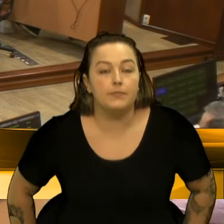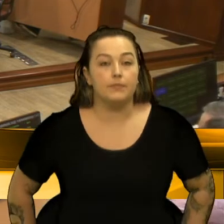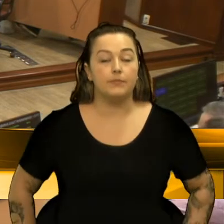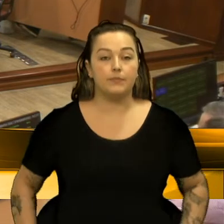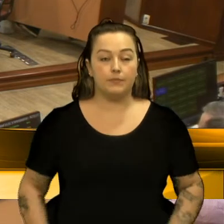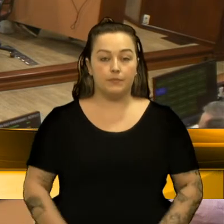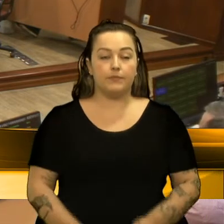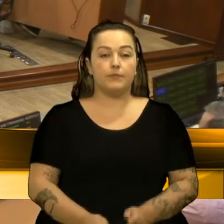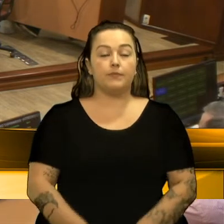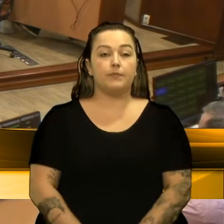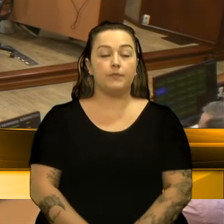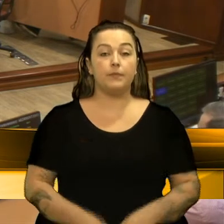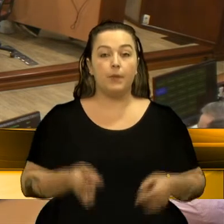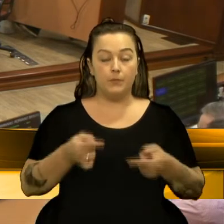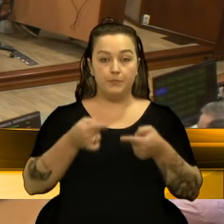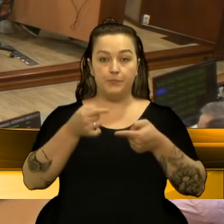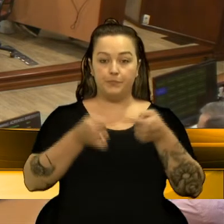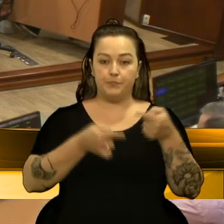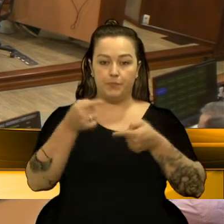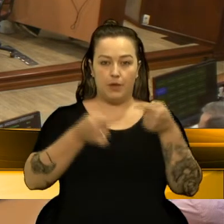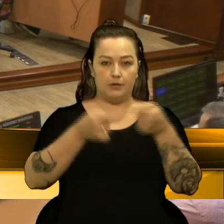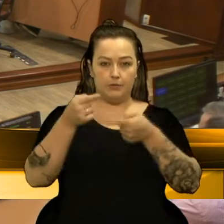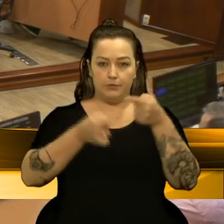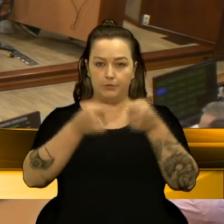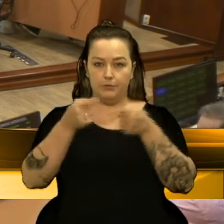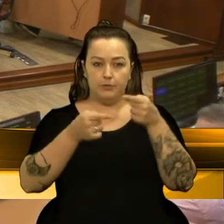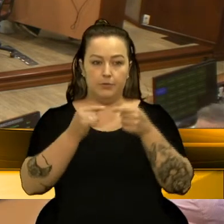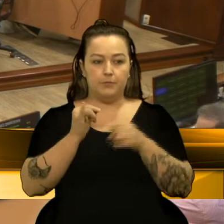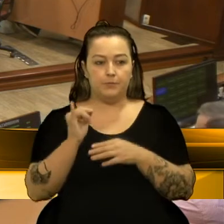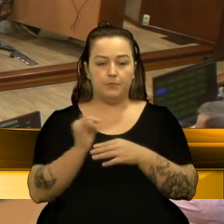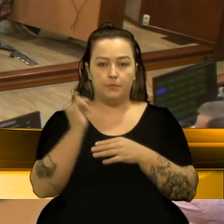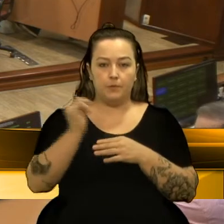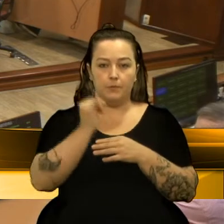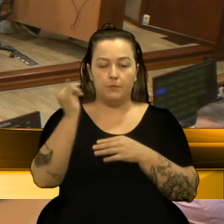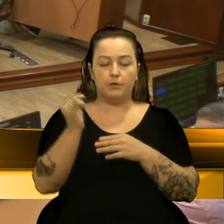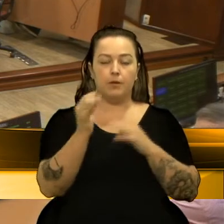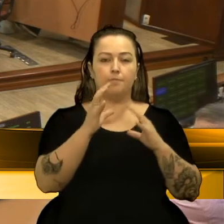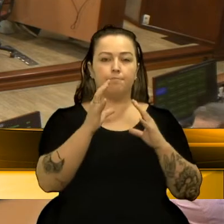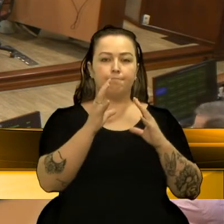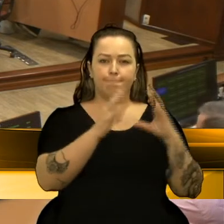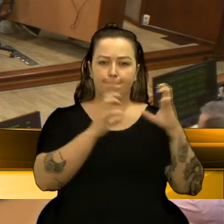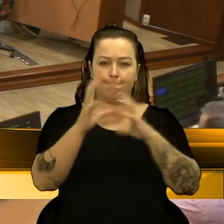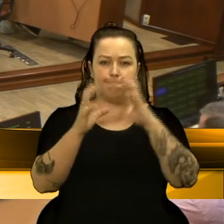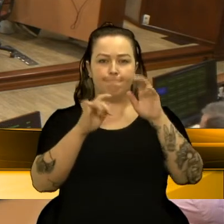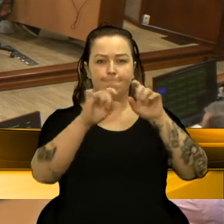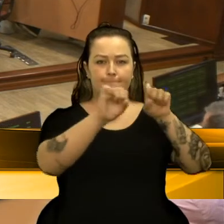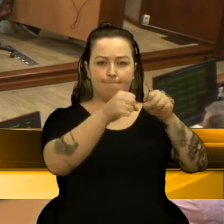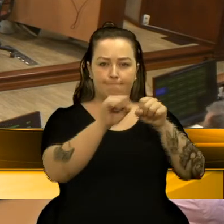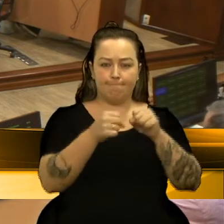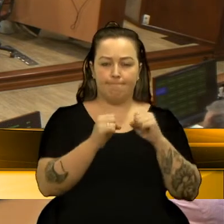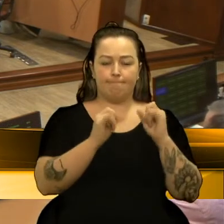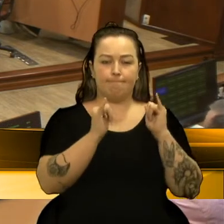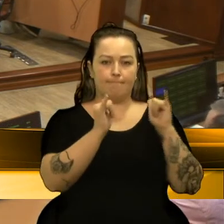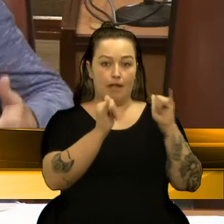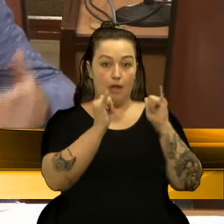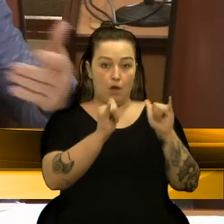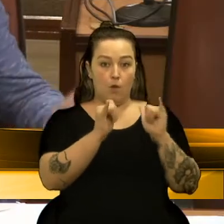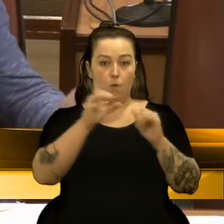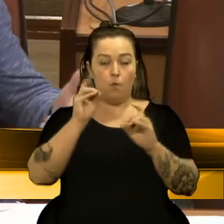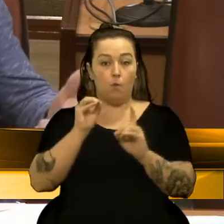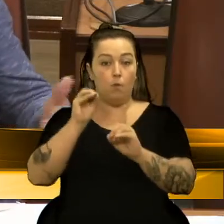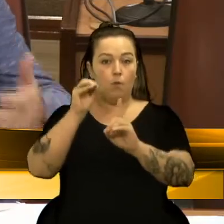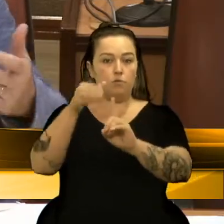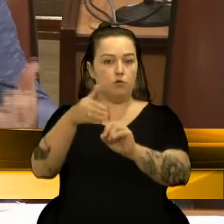bagunça, sobre a depredação e tal. O objetivo do prefeito, do executivo, é reduzir o valor da